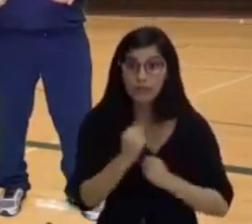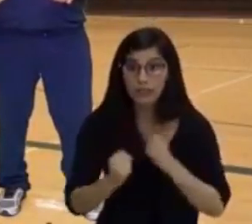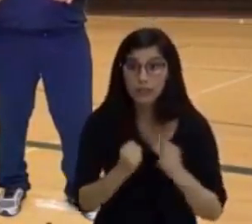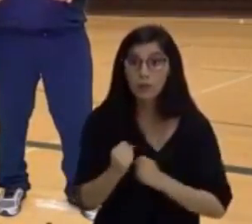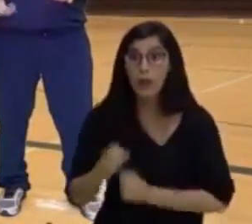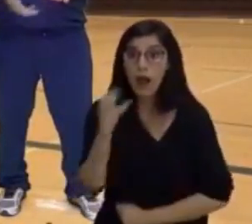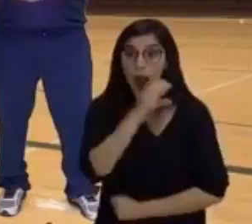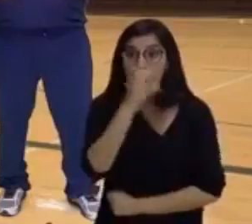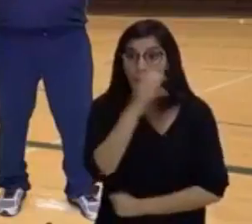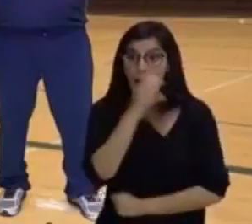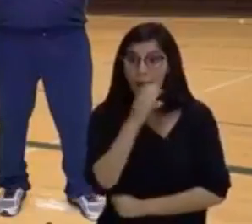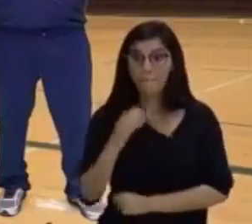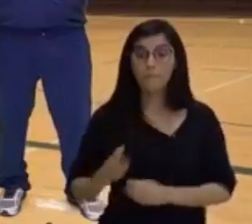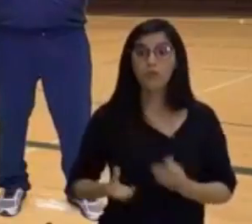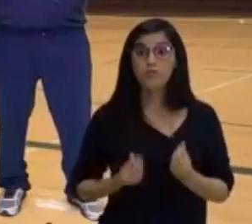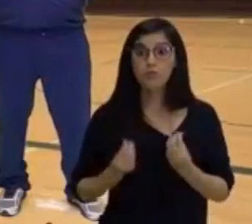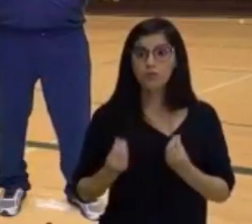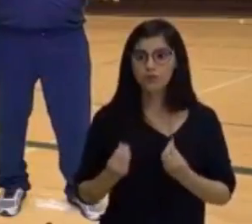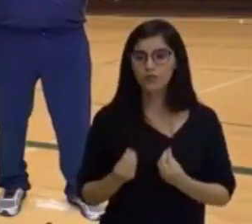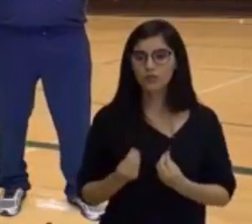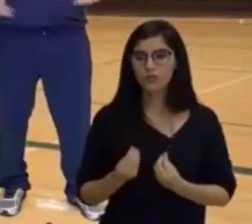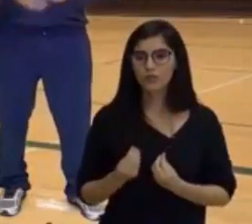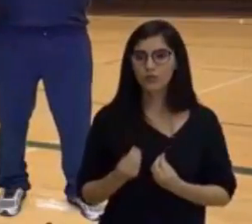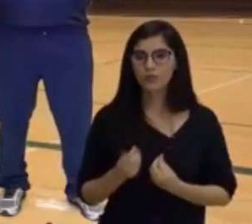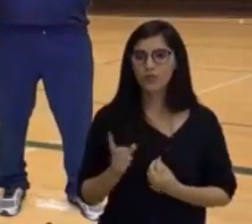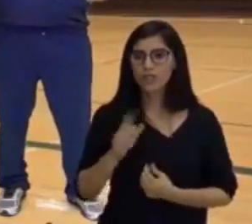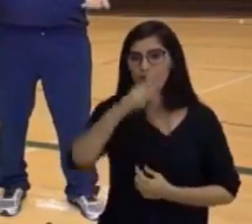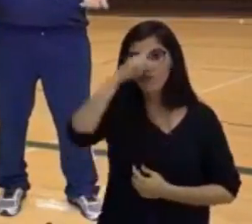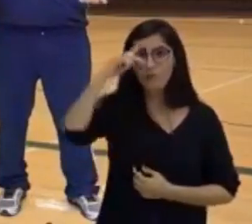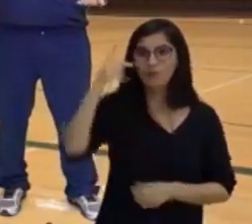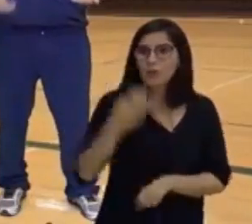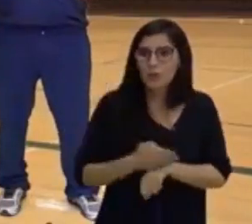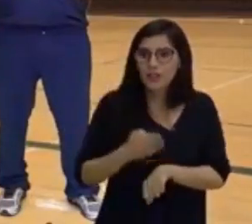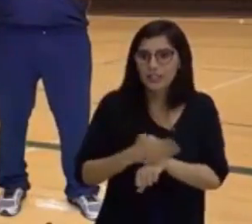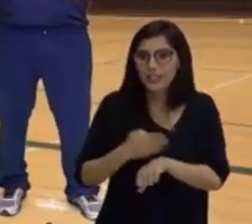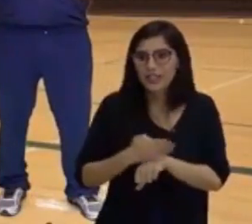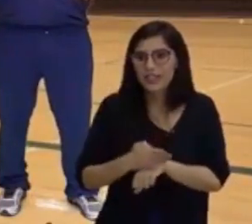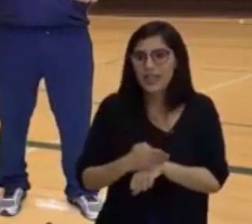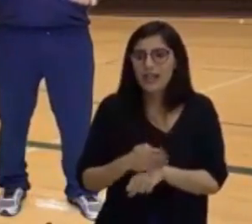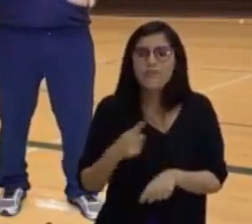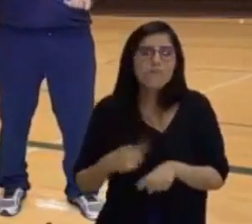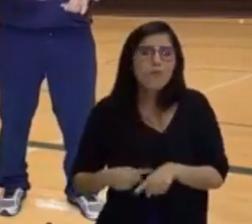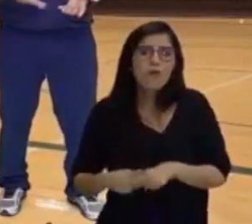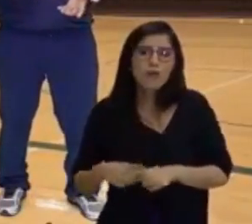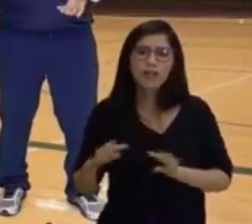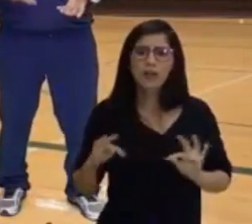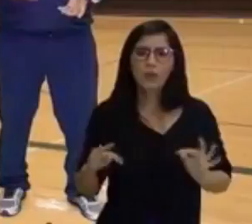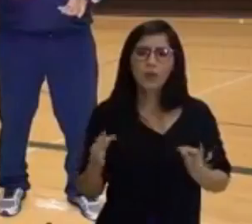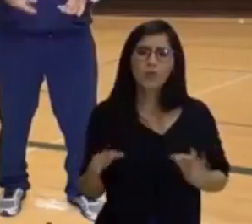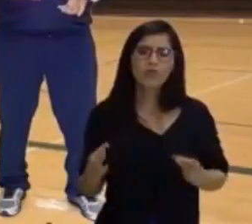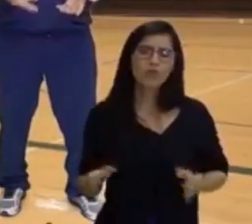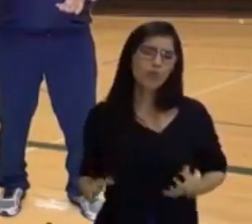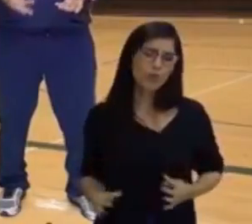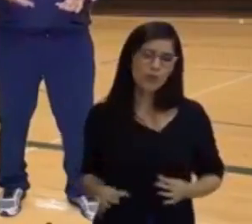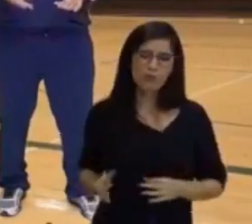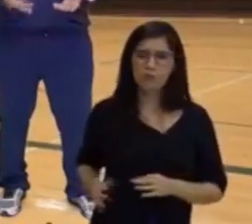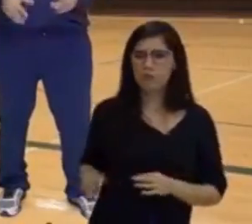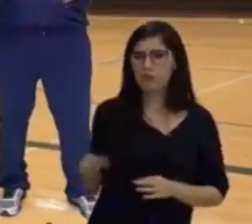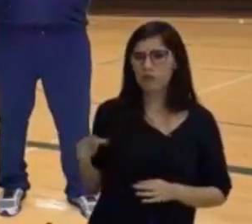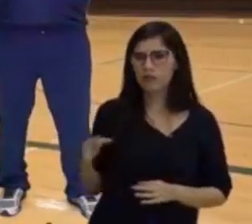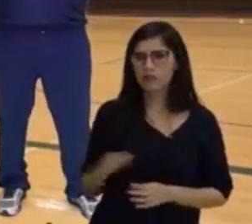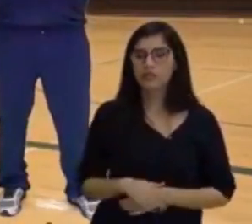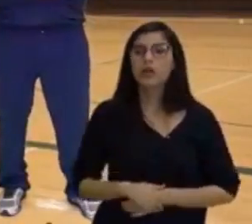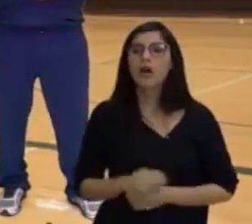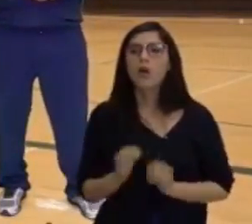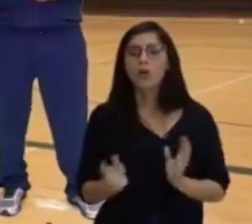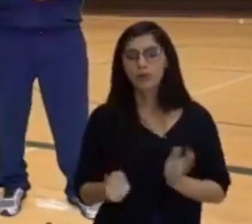corrido muito. E ele não é um atleta. E por que isso aconteceu? E por que ele está todo dolorido hoje?